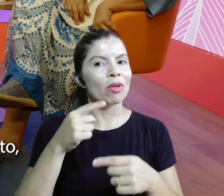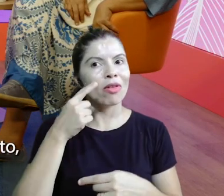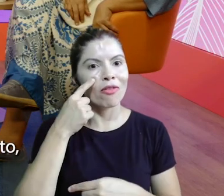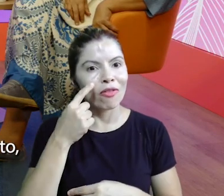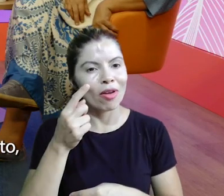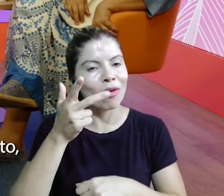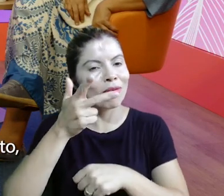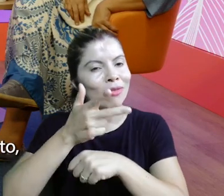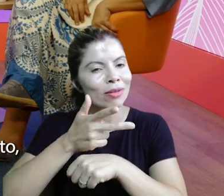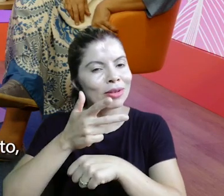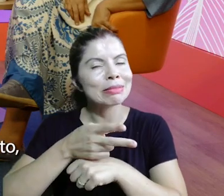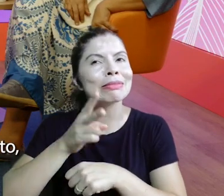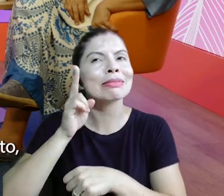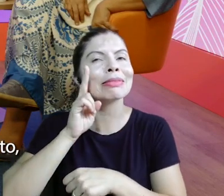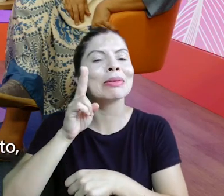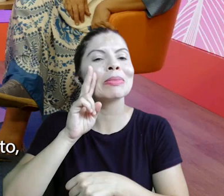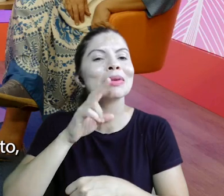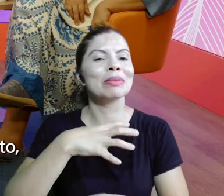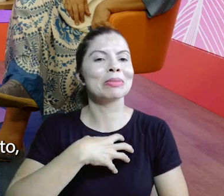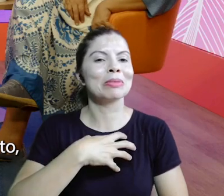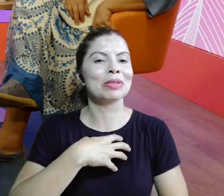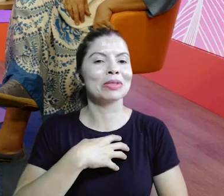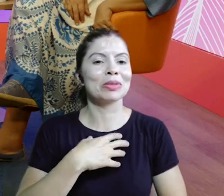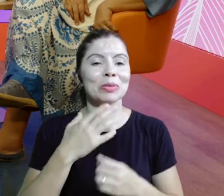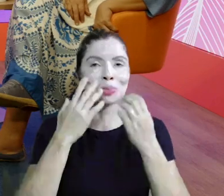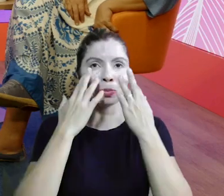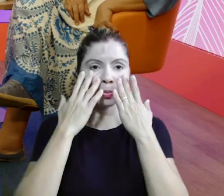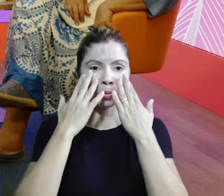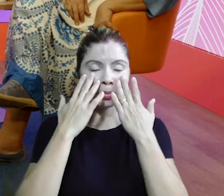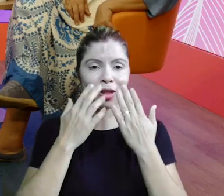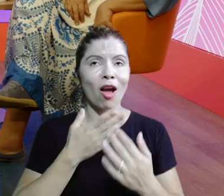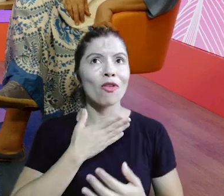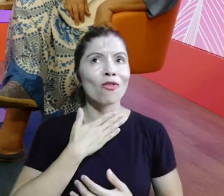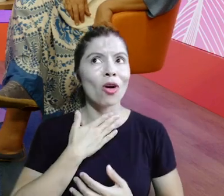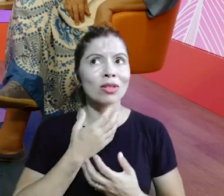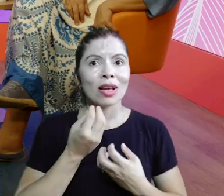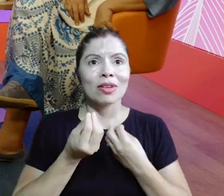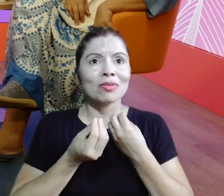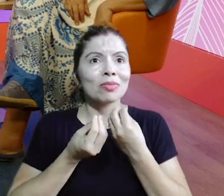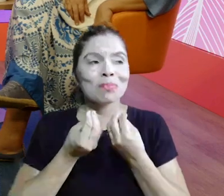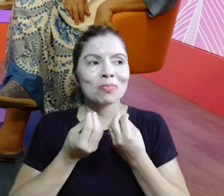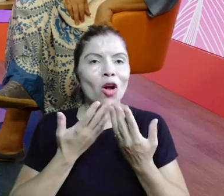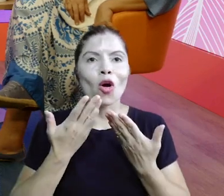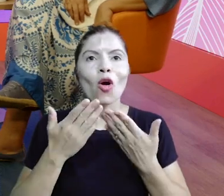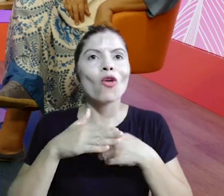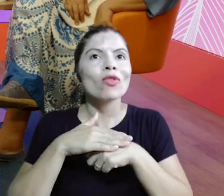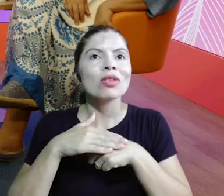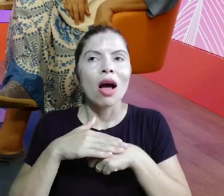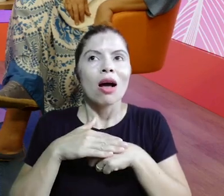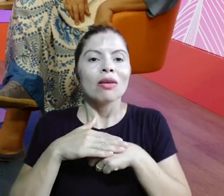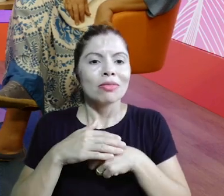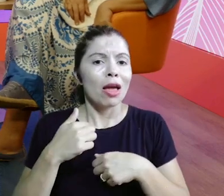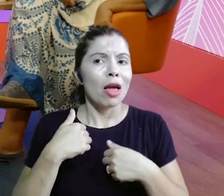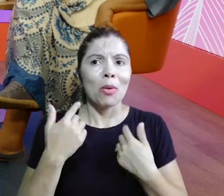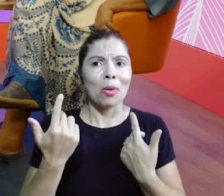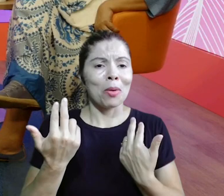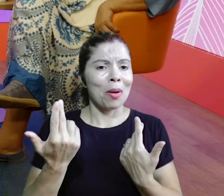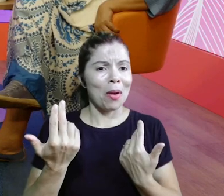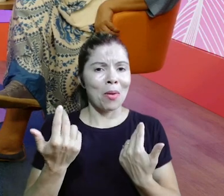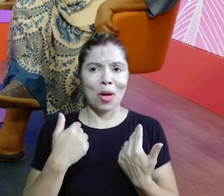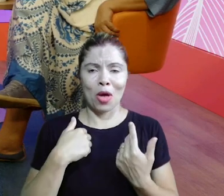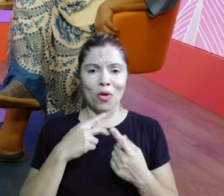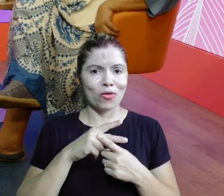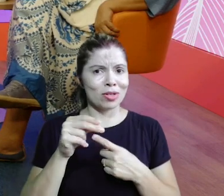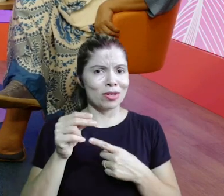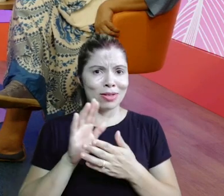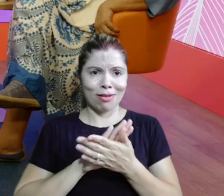de ver essa gravação, relembrar esse momento até eu fico com a voz embargada e eu não ganhei nada. Você ganhou